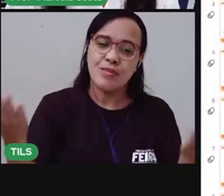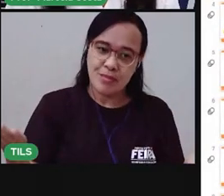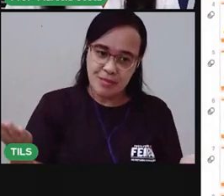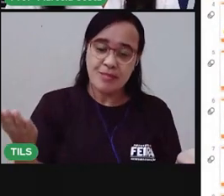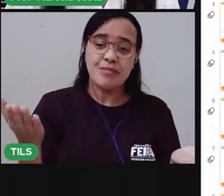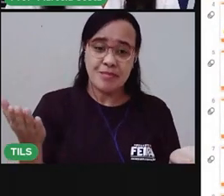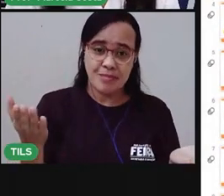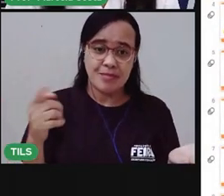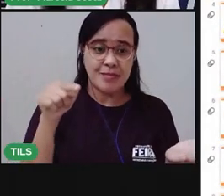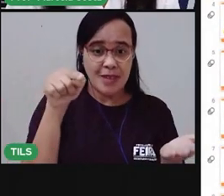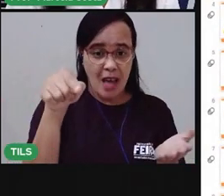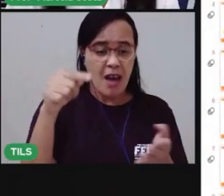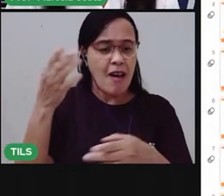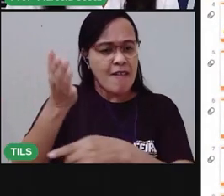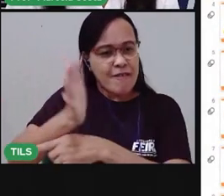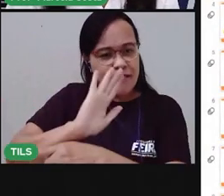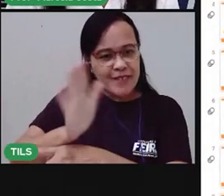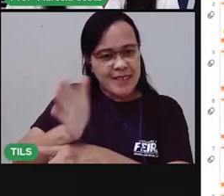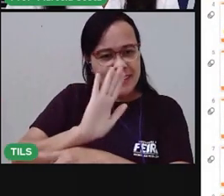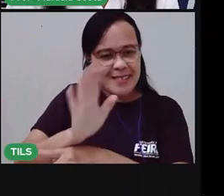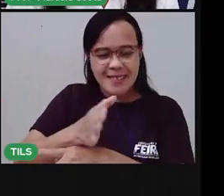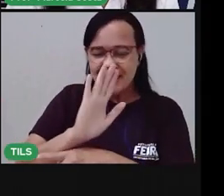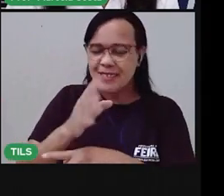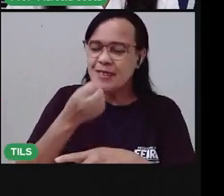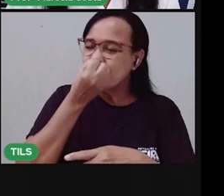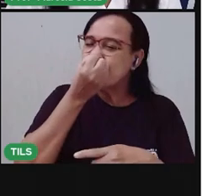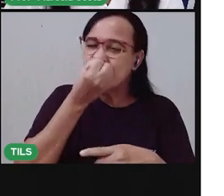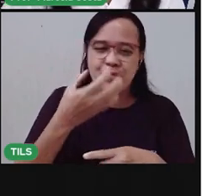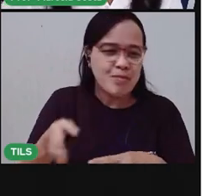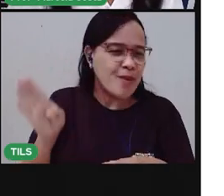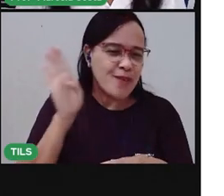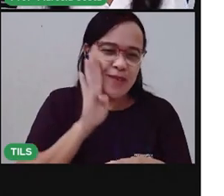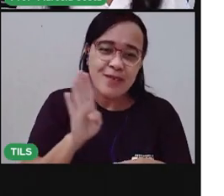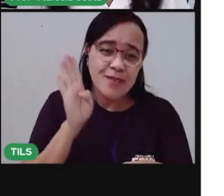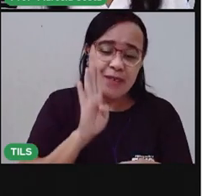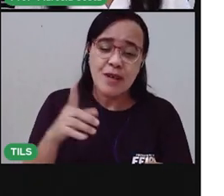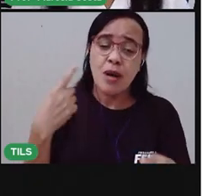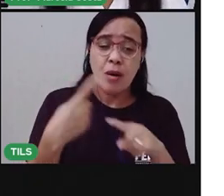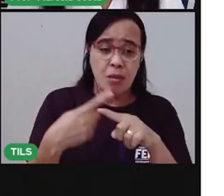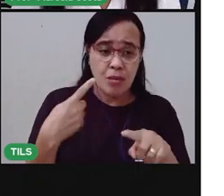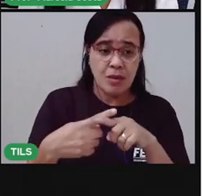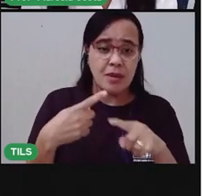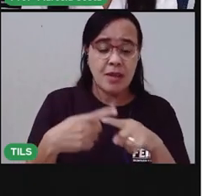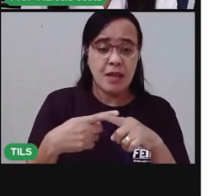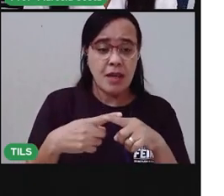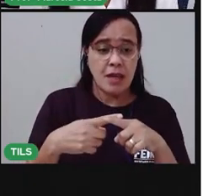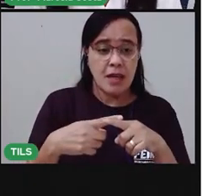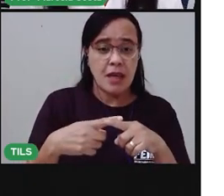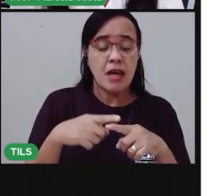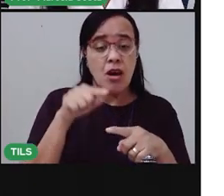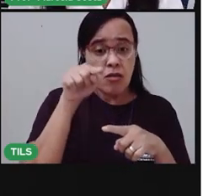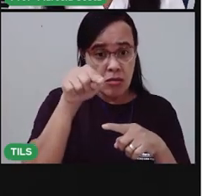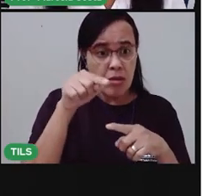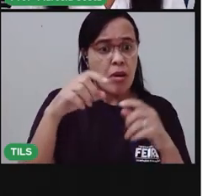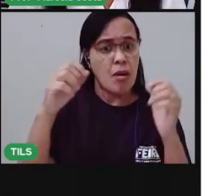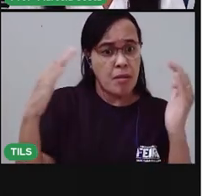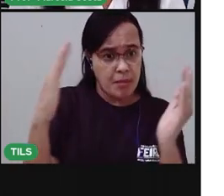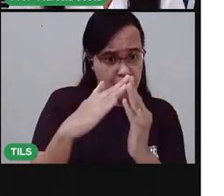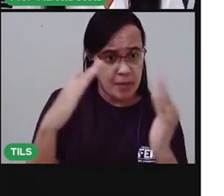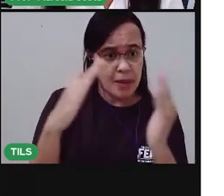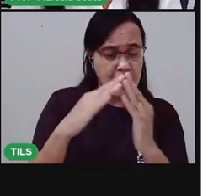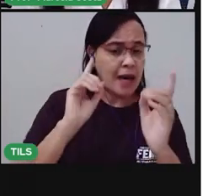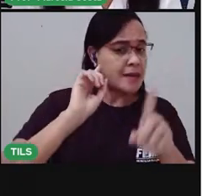Esse vídeo, ele é muito interessante. E você pode continuar assistindo ele aí na sua casa. Em outro